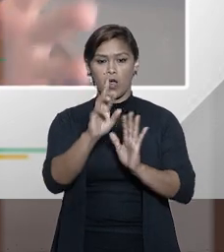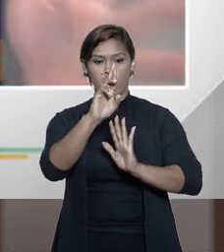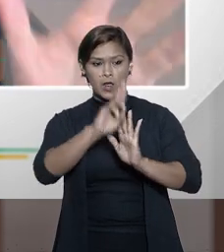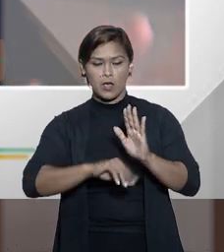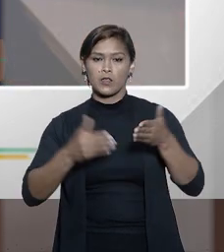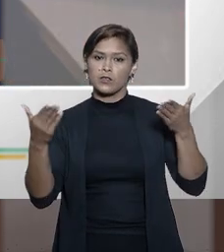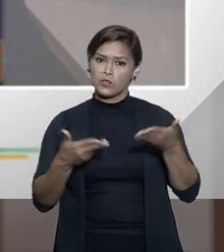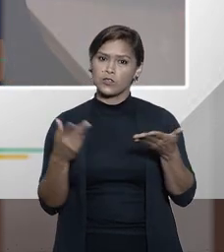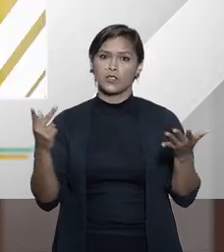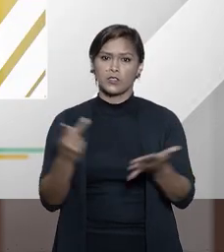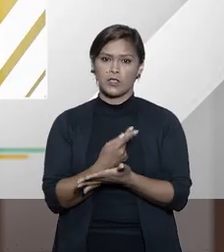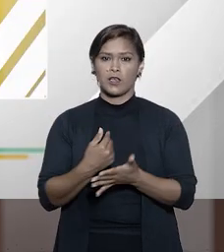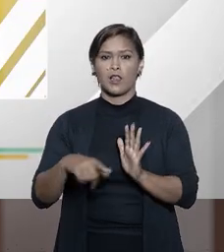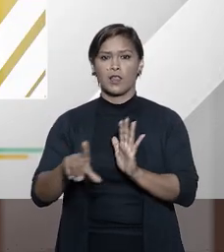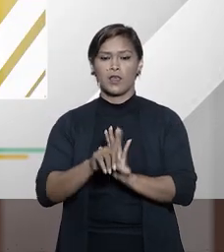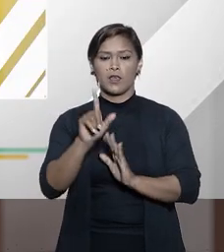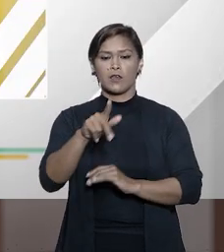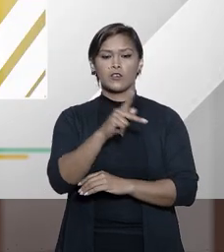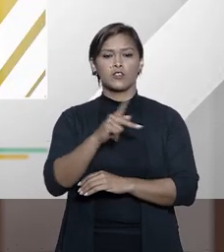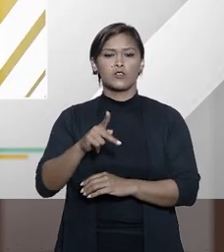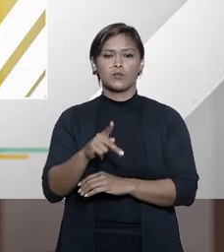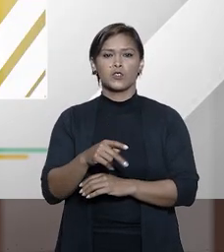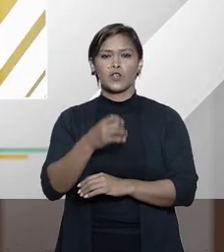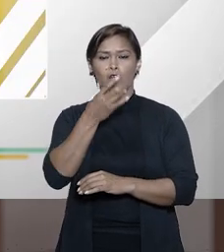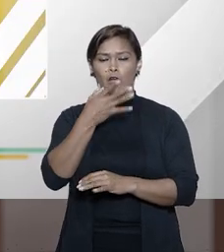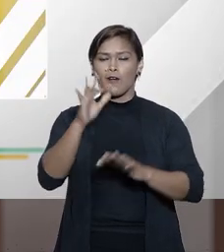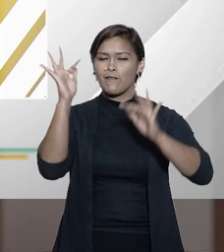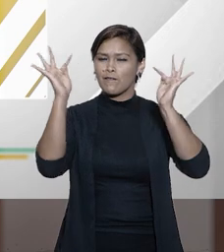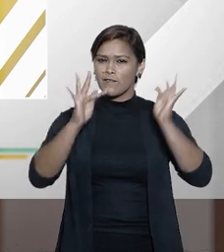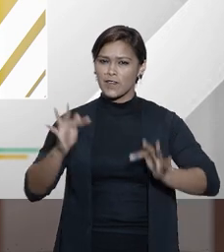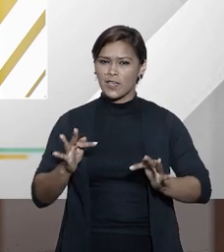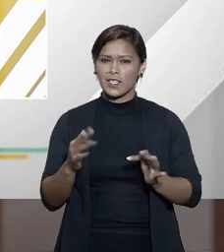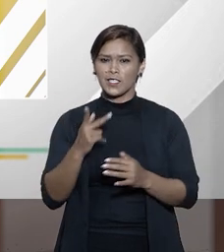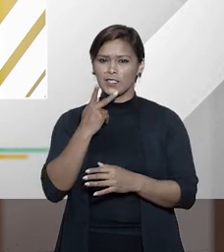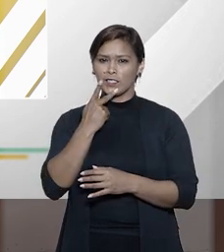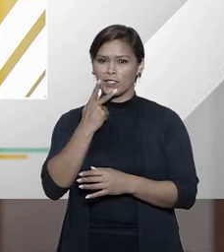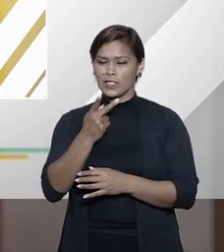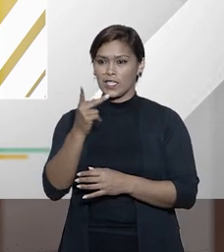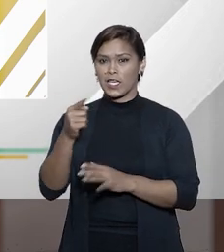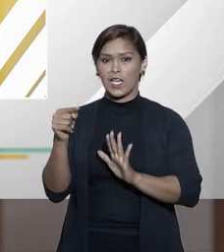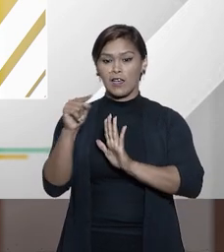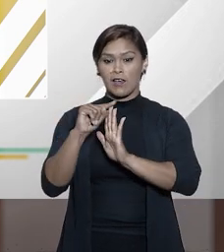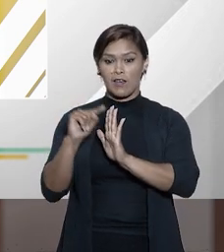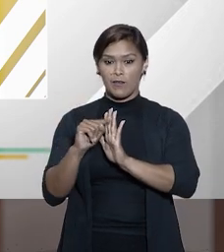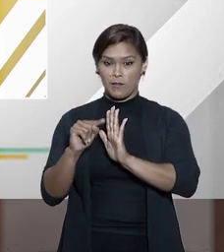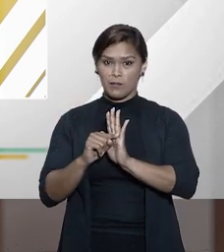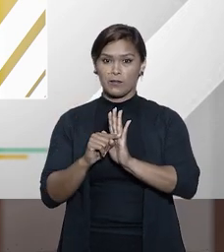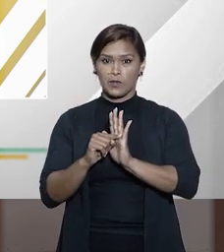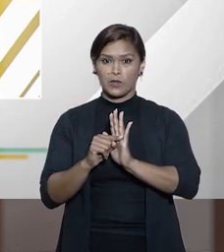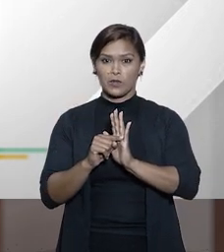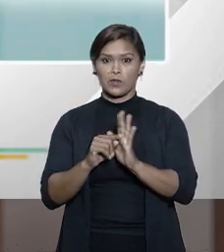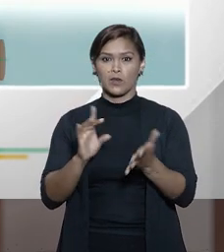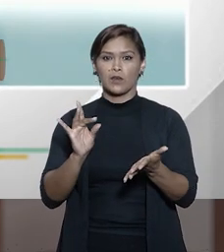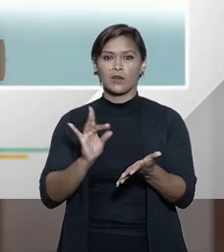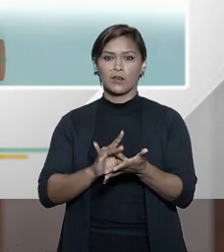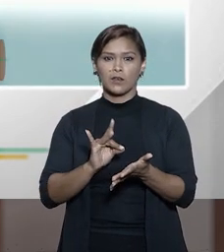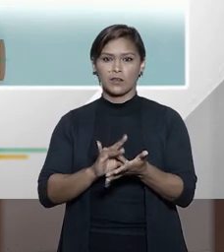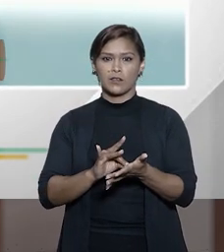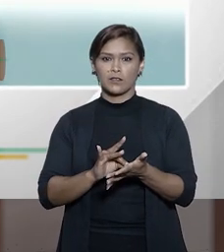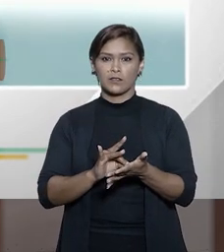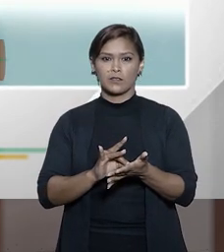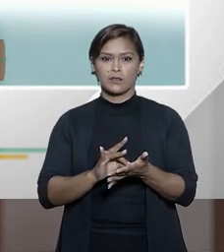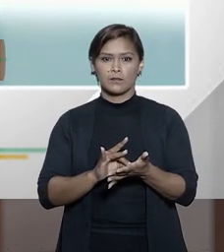regulados, já estão regulados. Eu acho que o professor Vladimir foi muito feliz quando ele apontou que, na verdade,